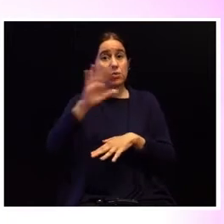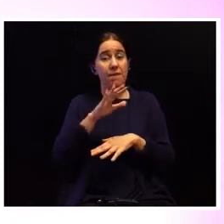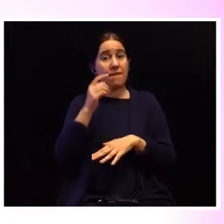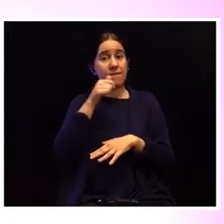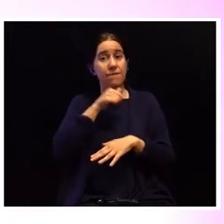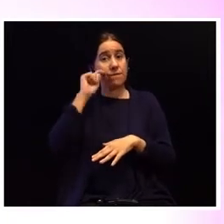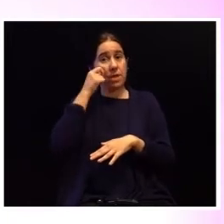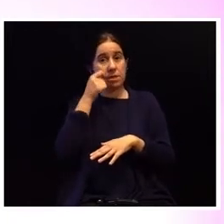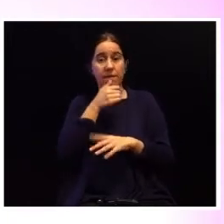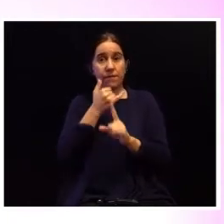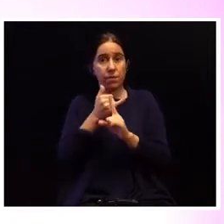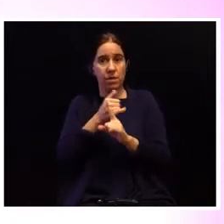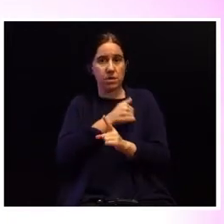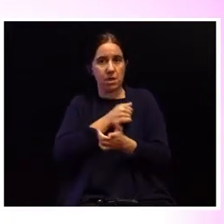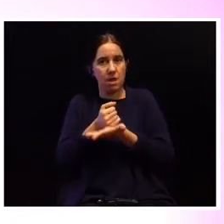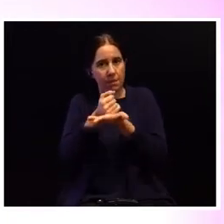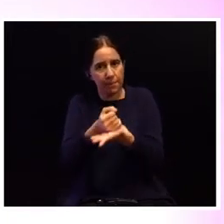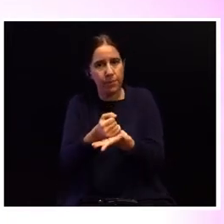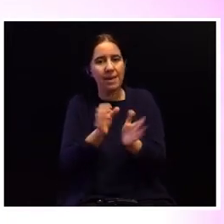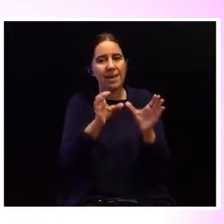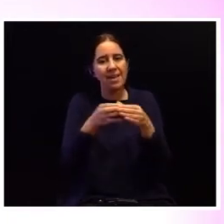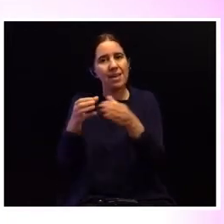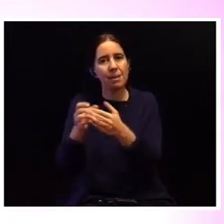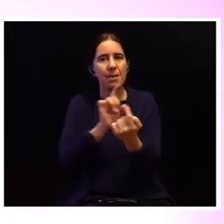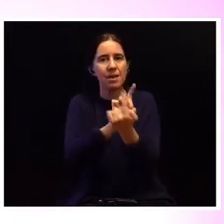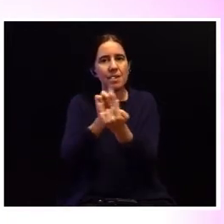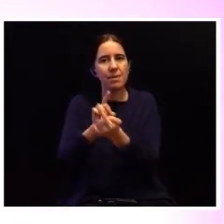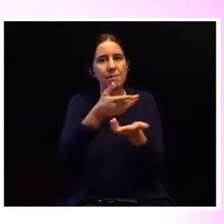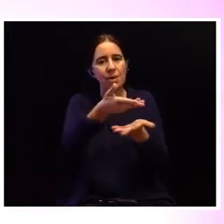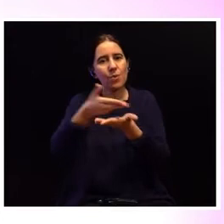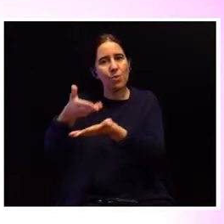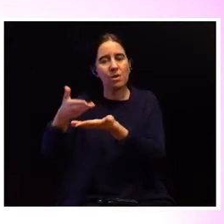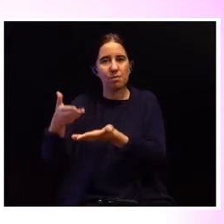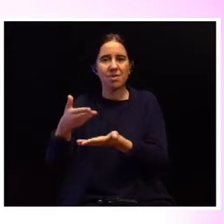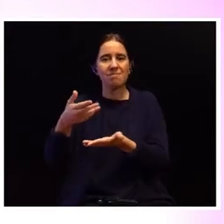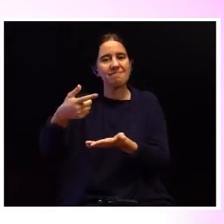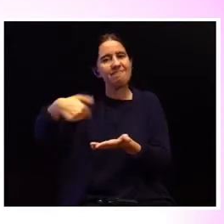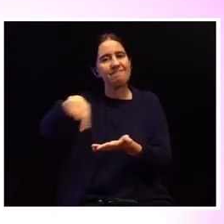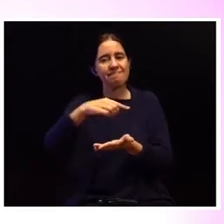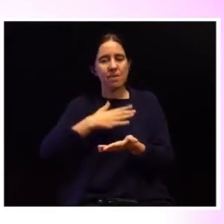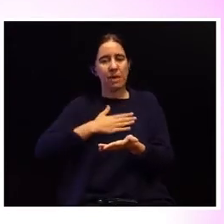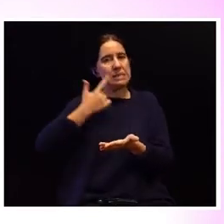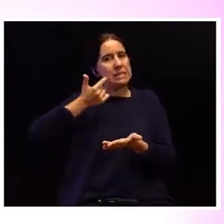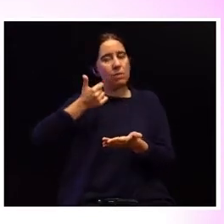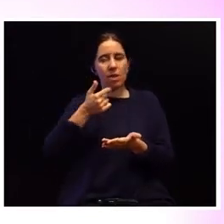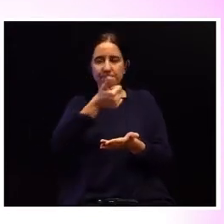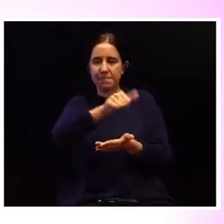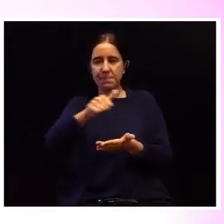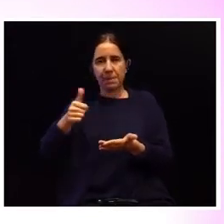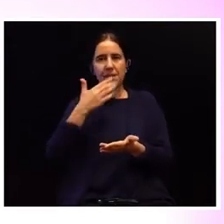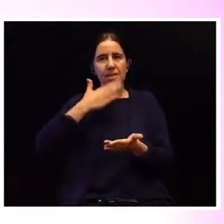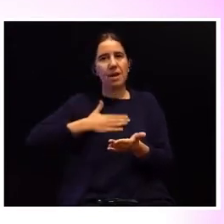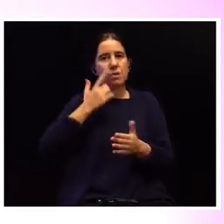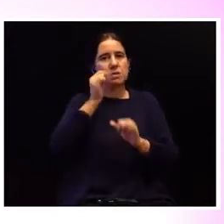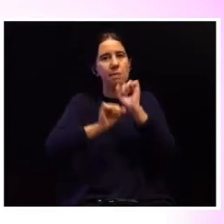de Violência Doméstica e as suas equipas de atendimento e de acolhimento são o nosso principal barómetro e fonte de